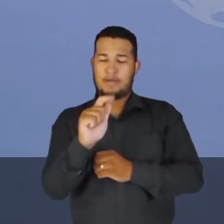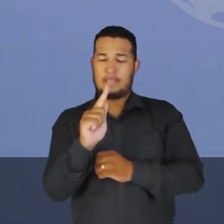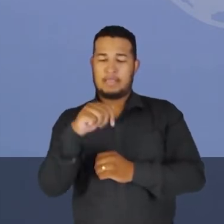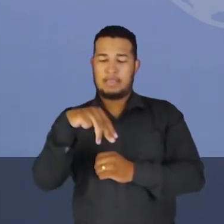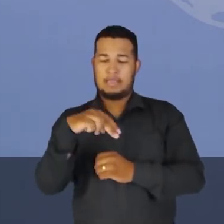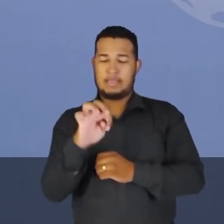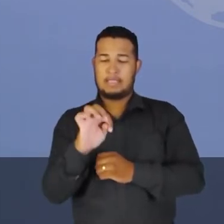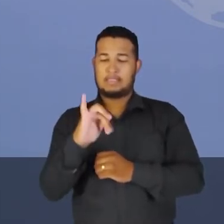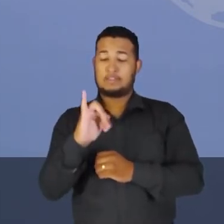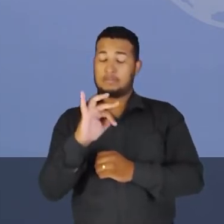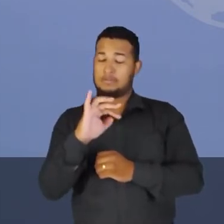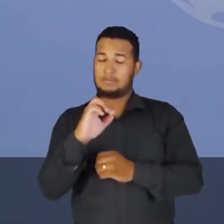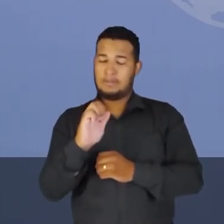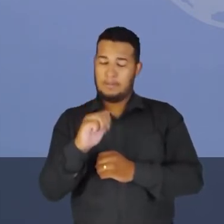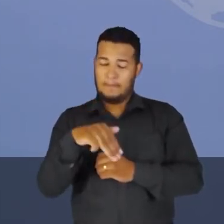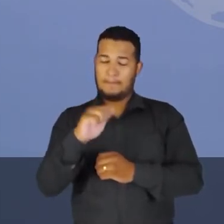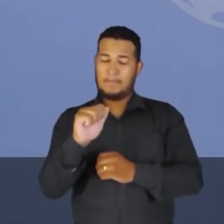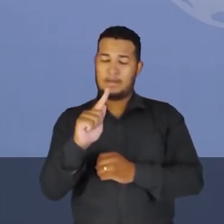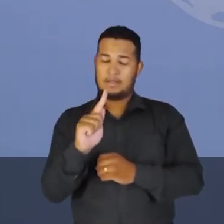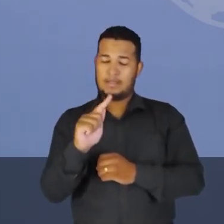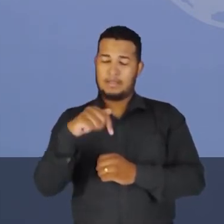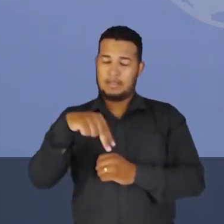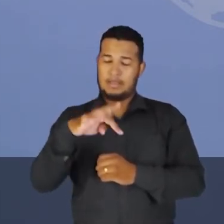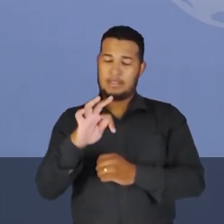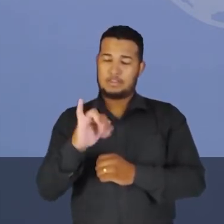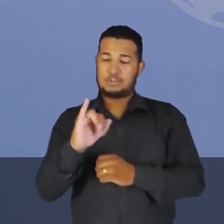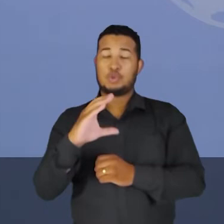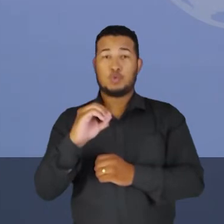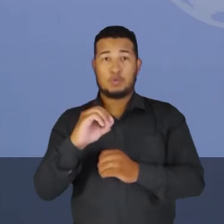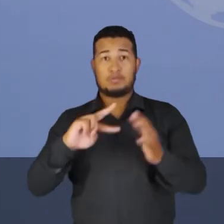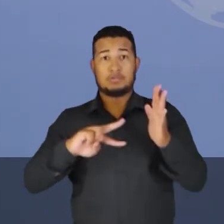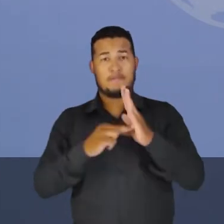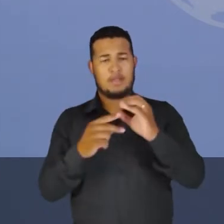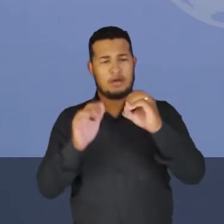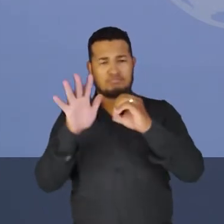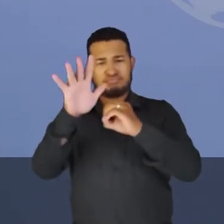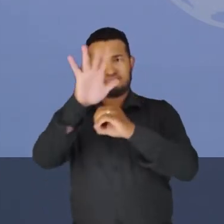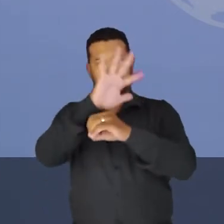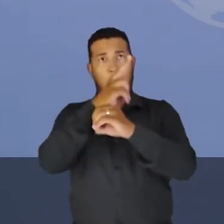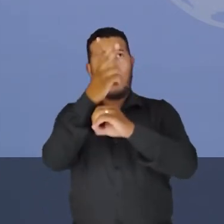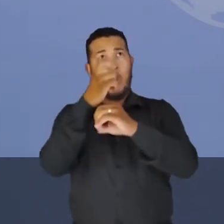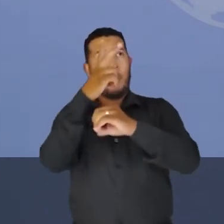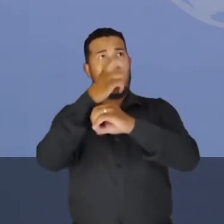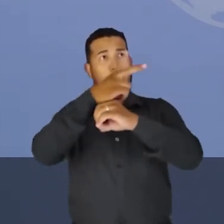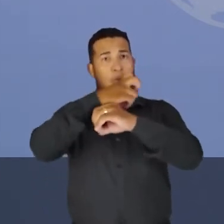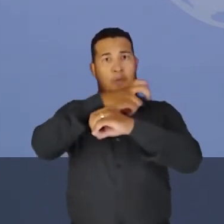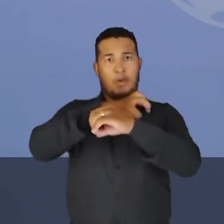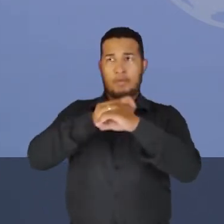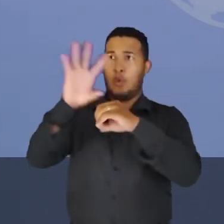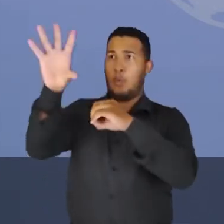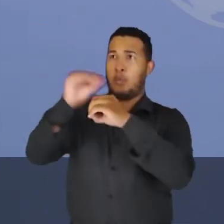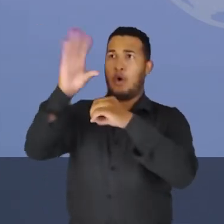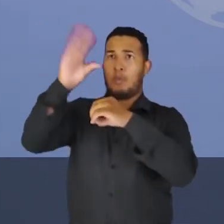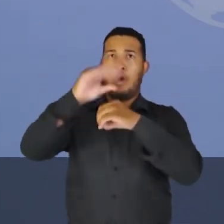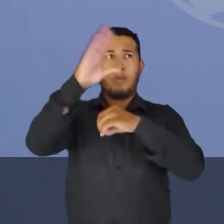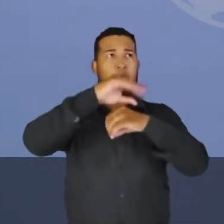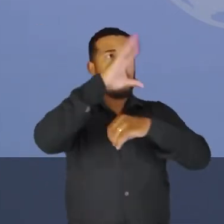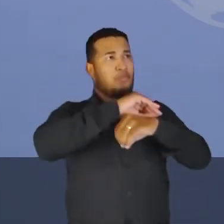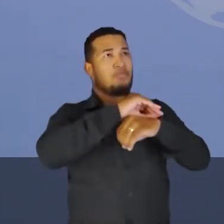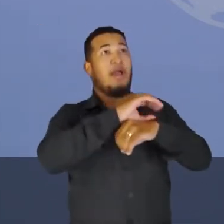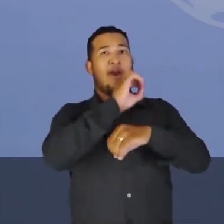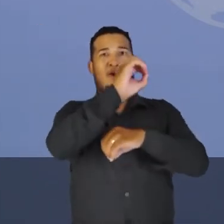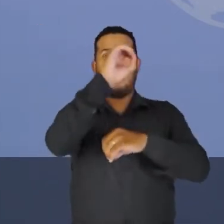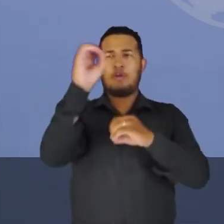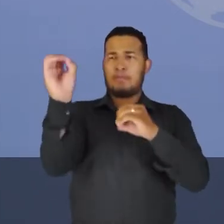temos naquele pequeno segmento um aglomerado. Então estes campos irão interagir